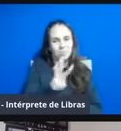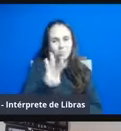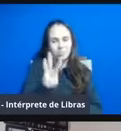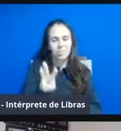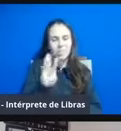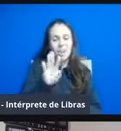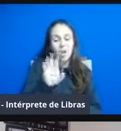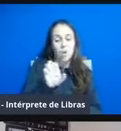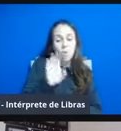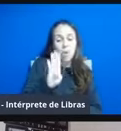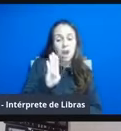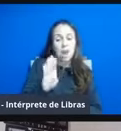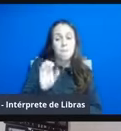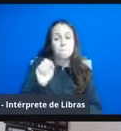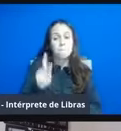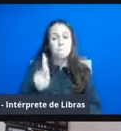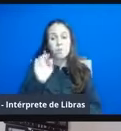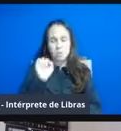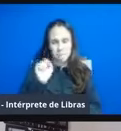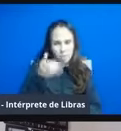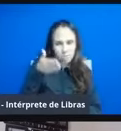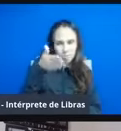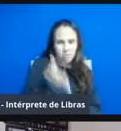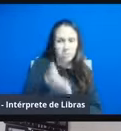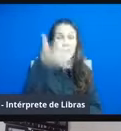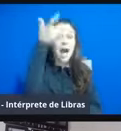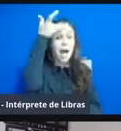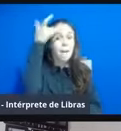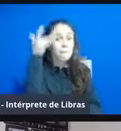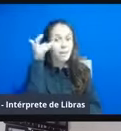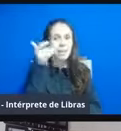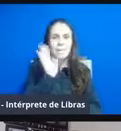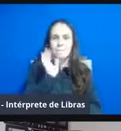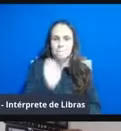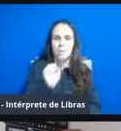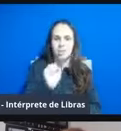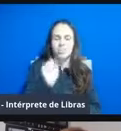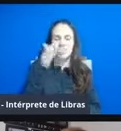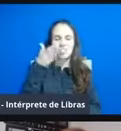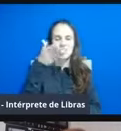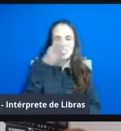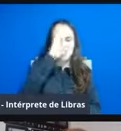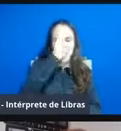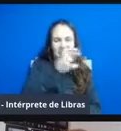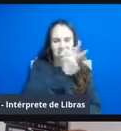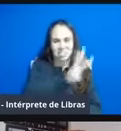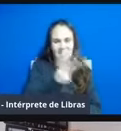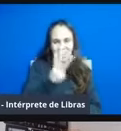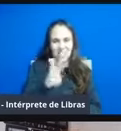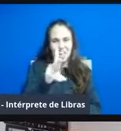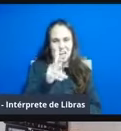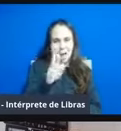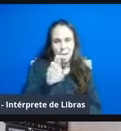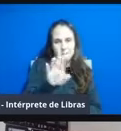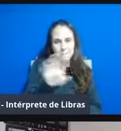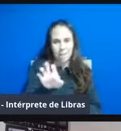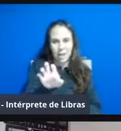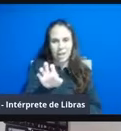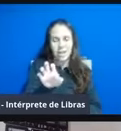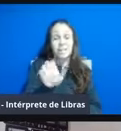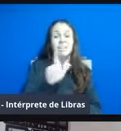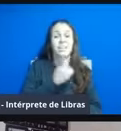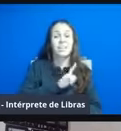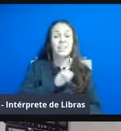-book que pode ser acessado já, e a partir de amanhã ele pode ser acessado também diretamente do site da Pré, que vai estar na aba lá,